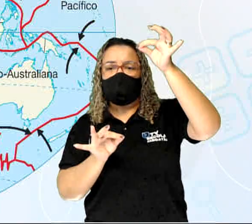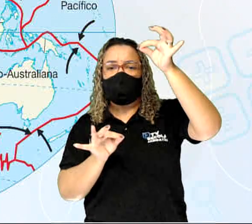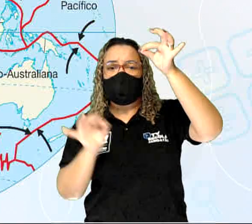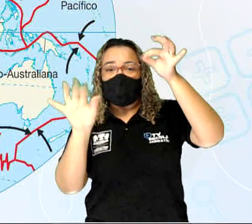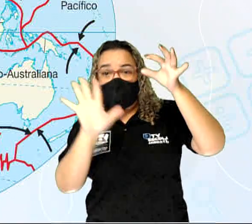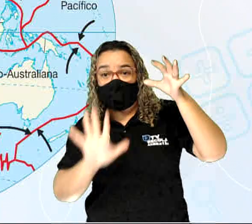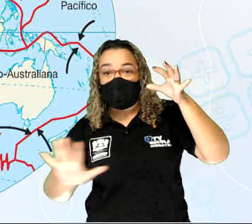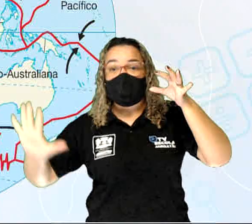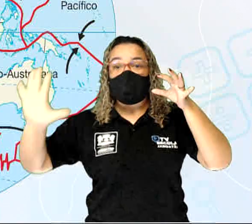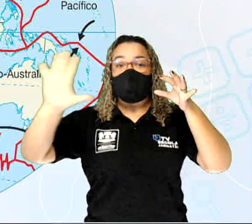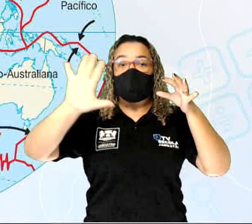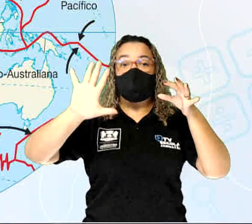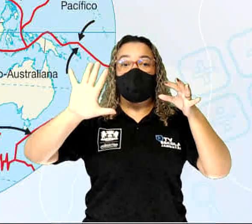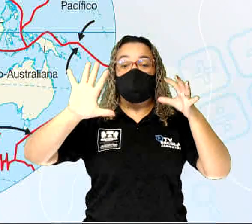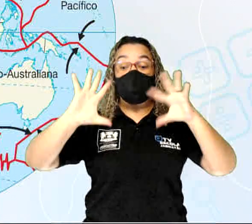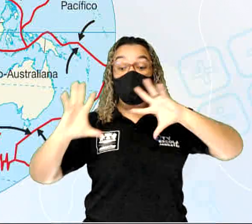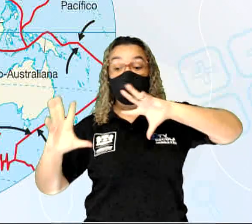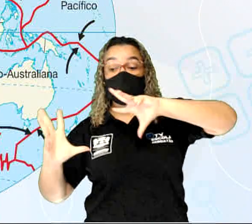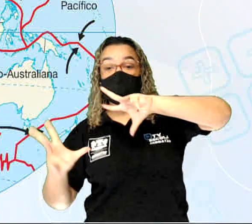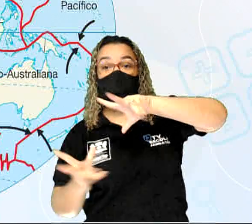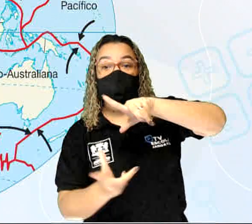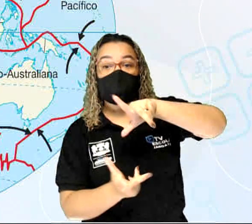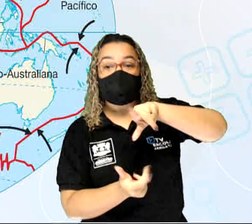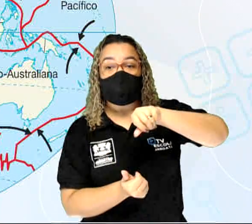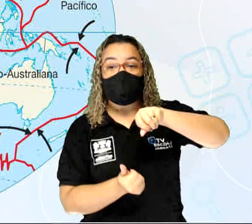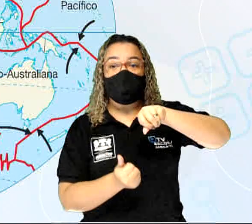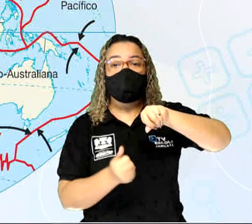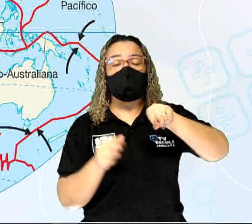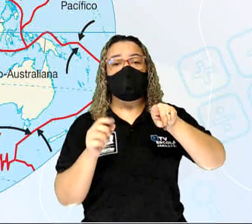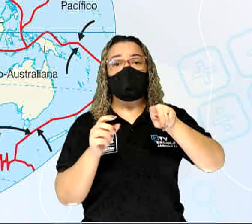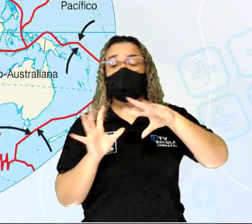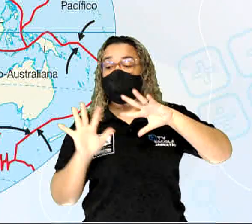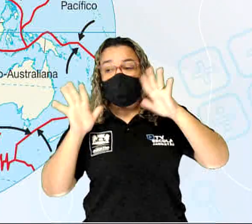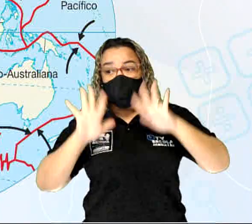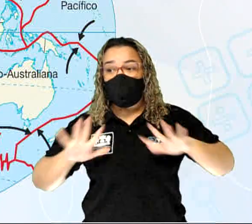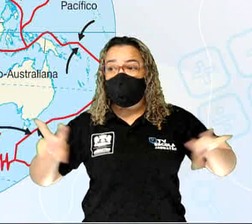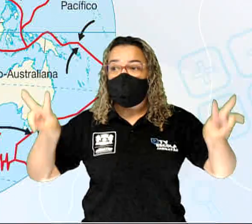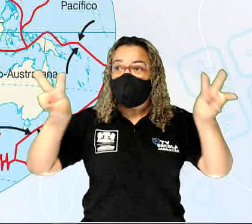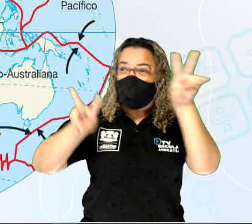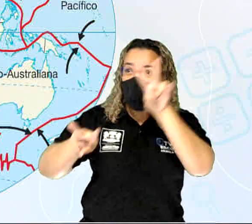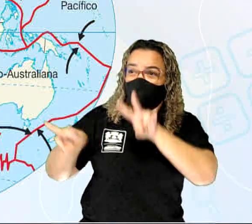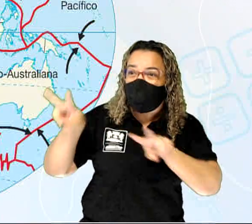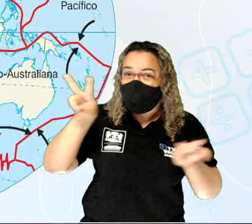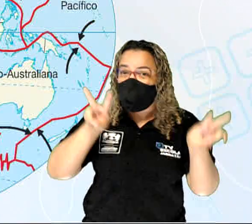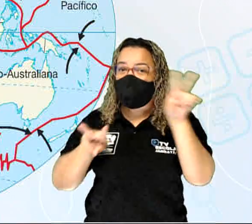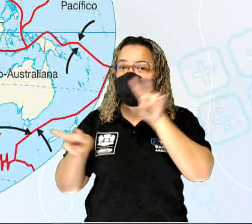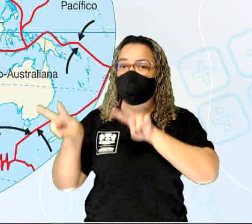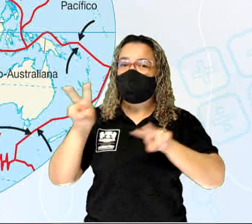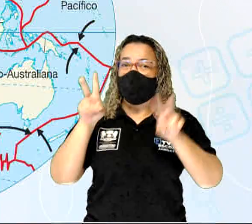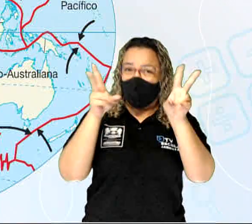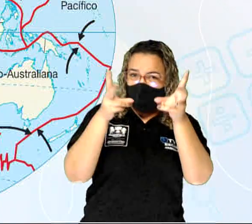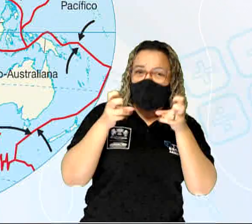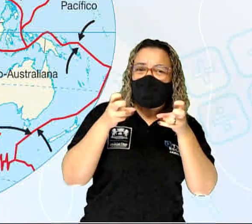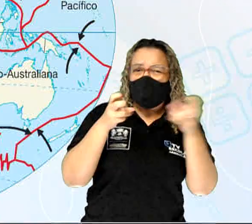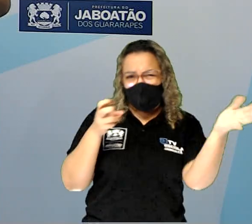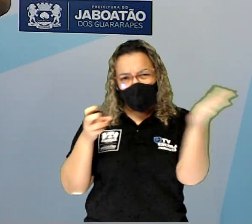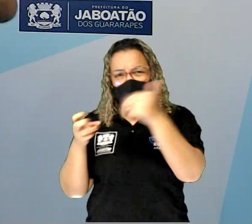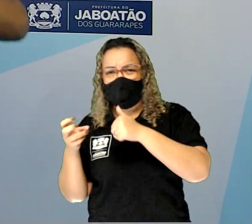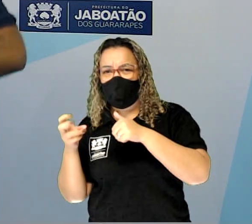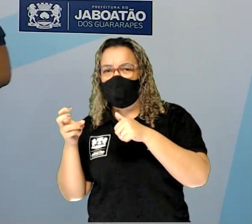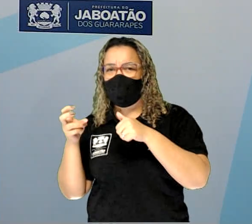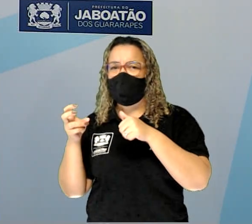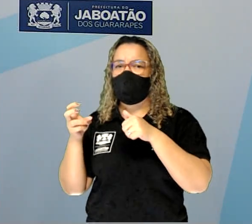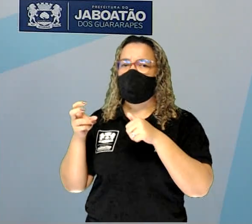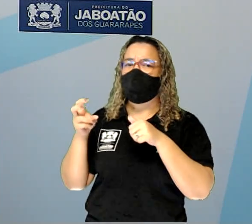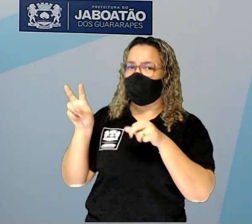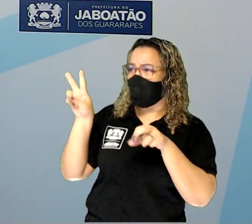quantidade de placas no mundo. Existem outras menores, existem outras divisões, mas essa daí... Observa, vem aqui comigo, por favor.